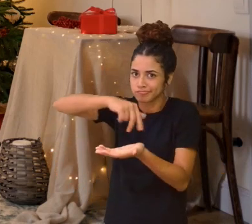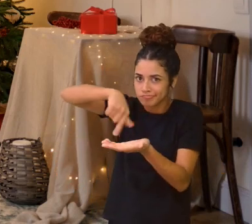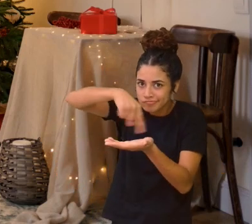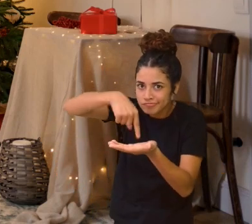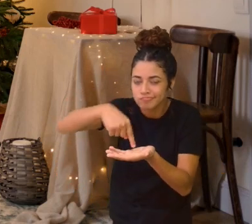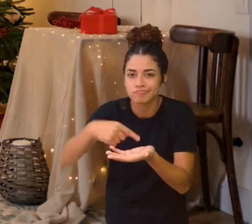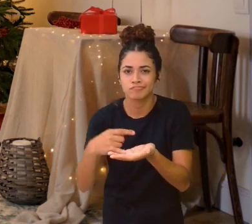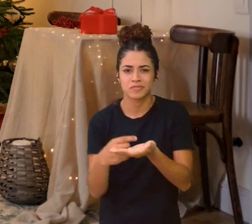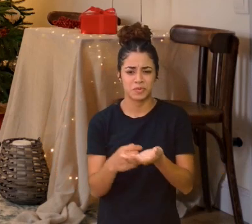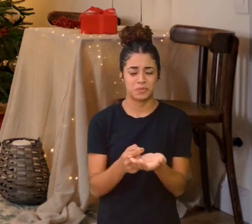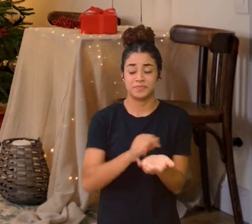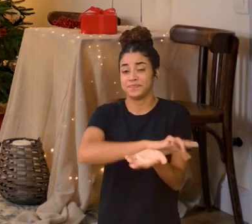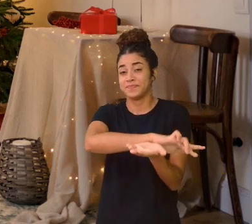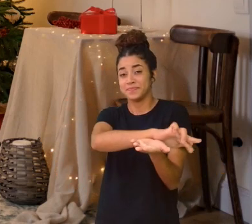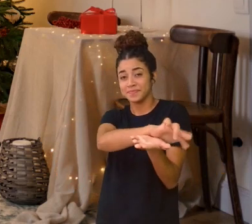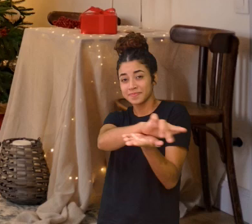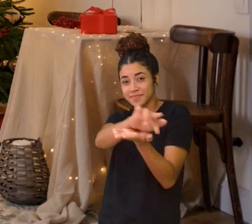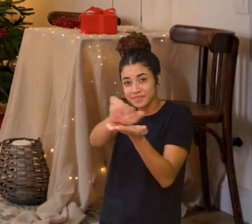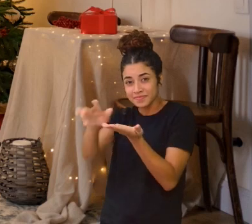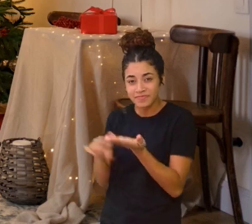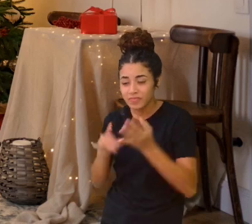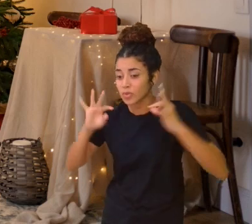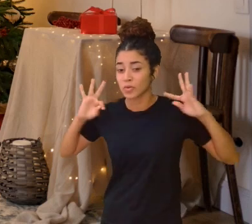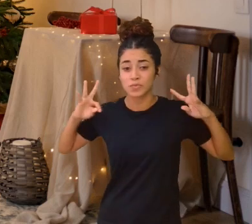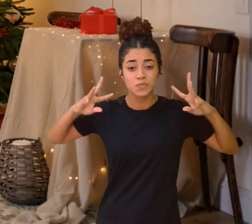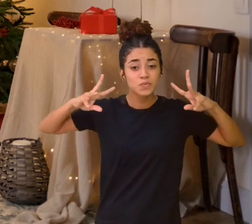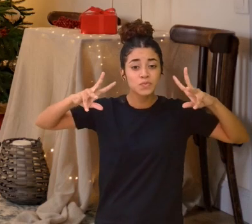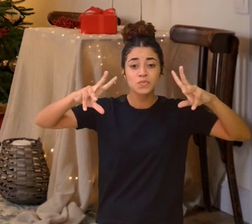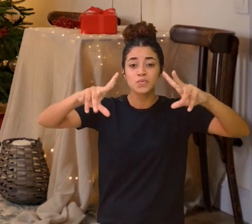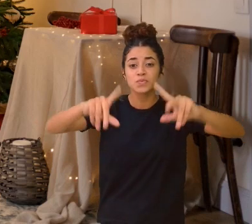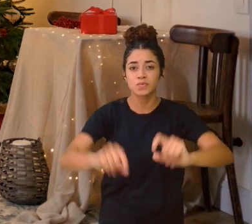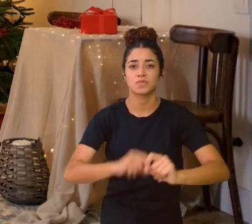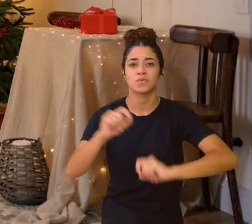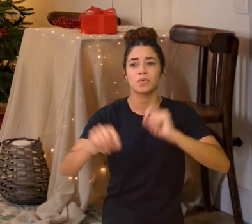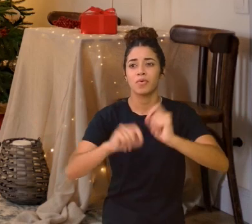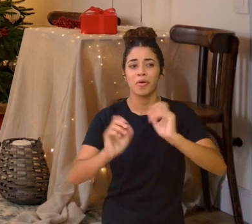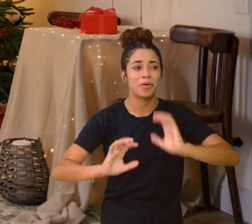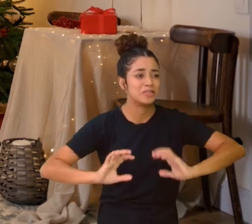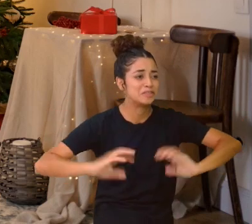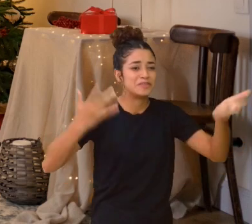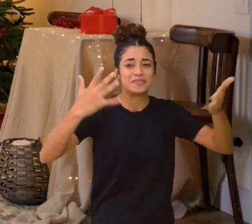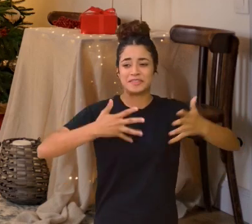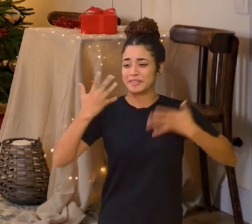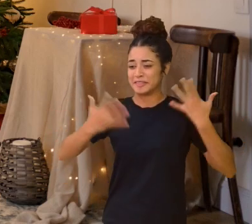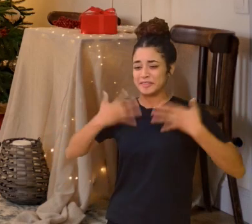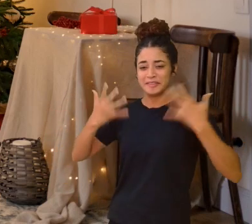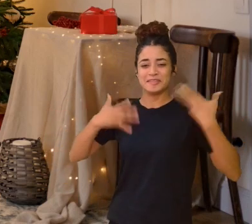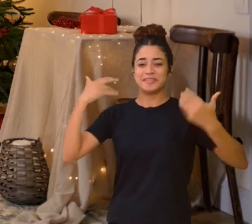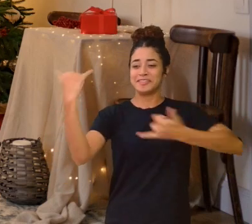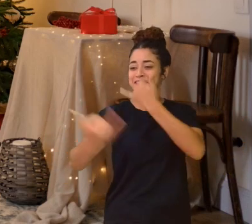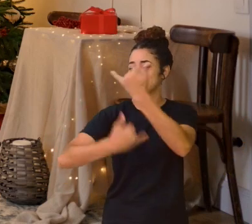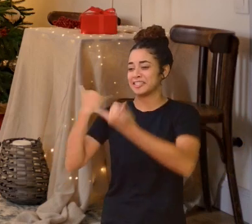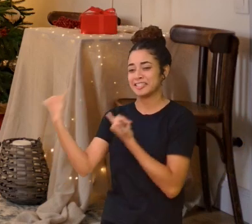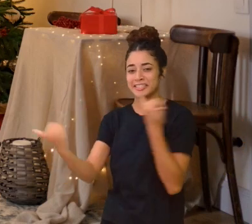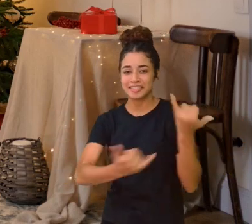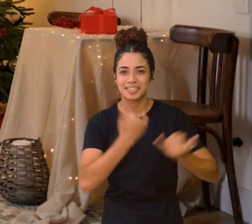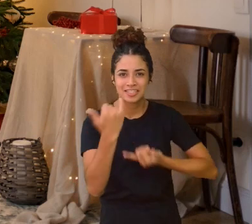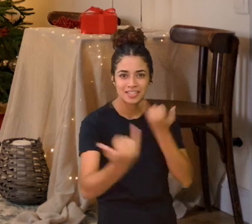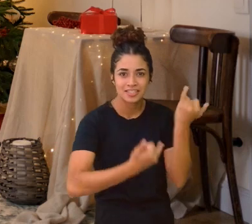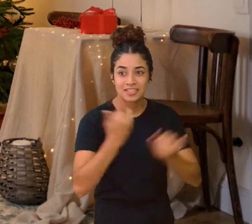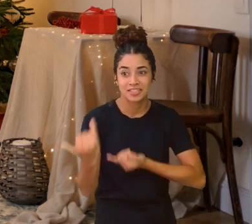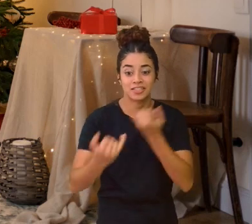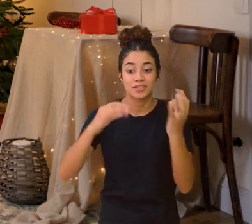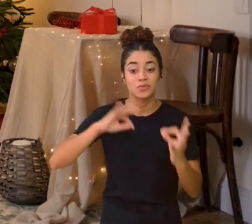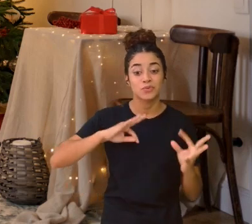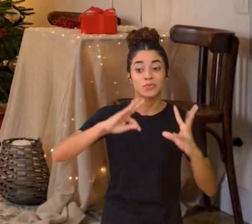cacarecos Todos faziam folia Nesse meio lá